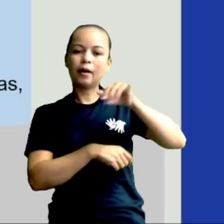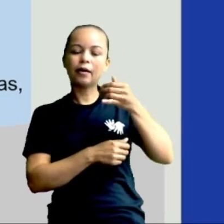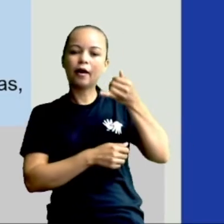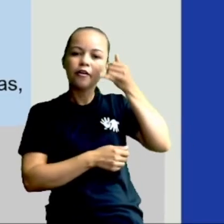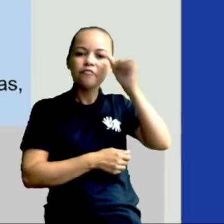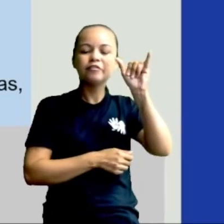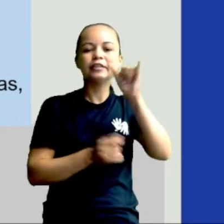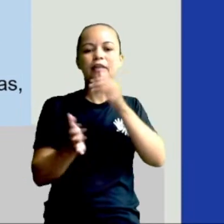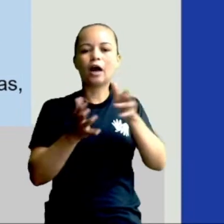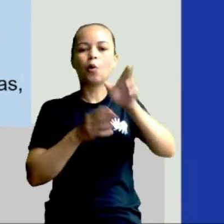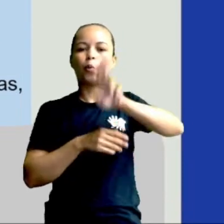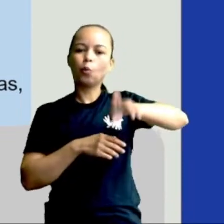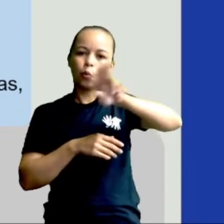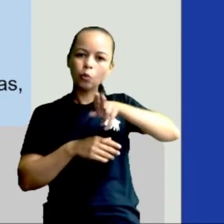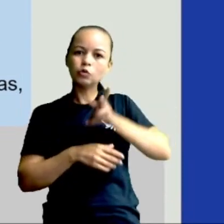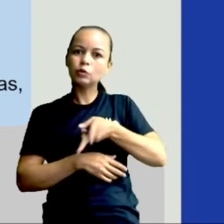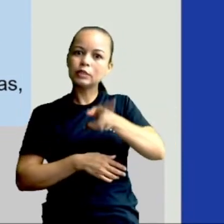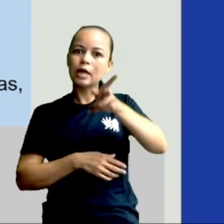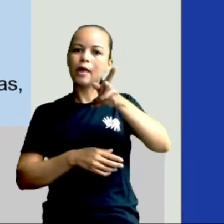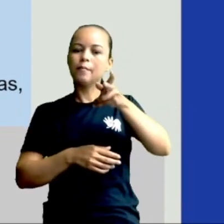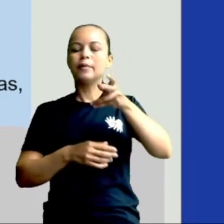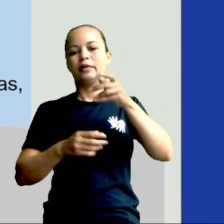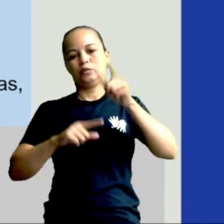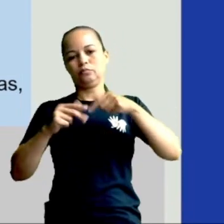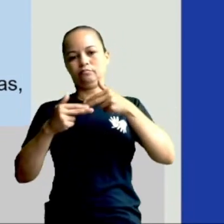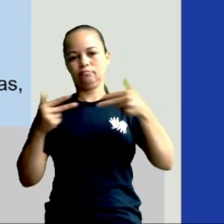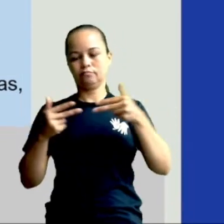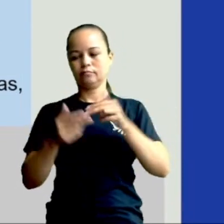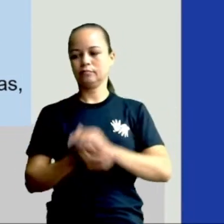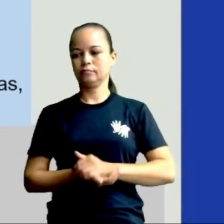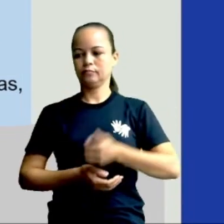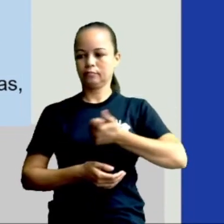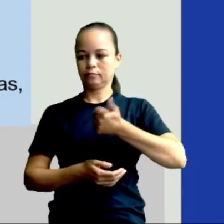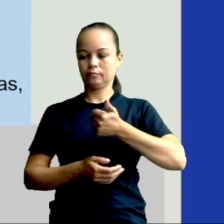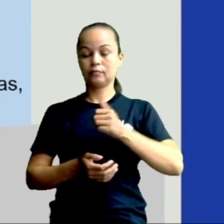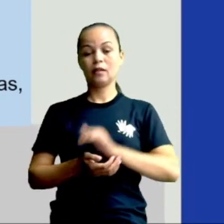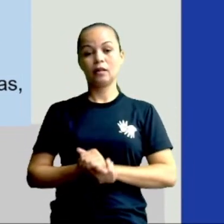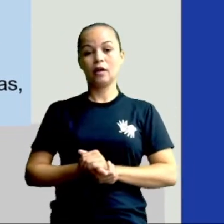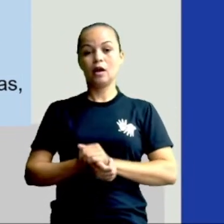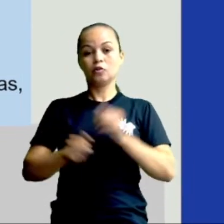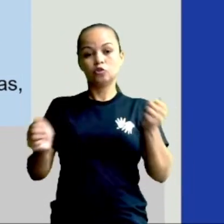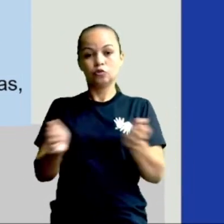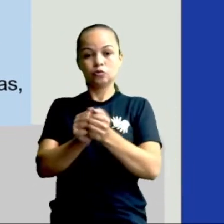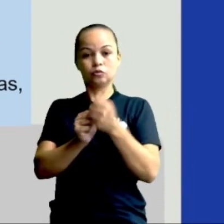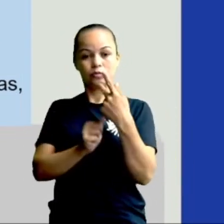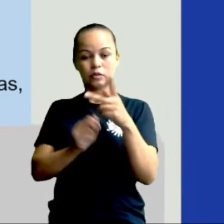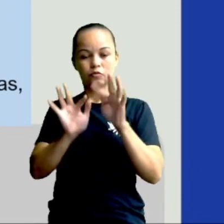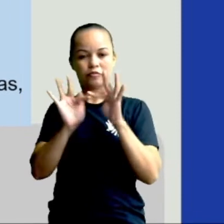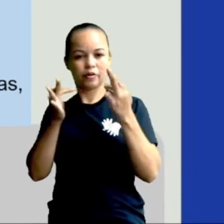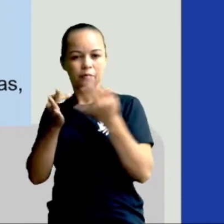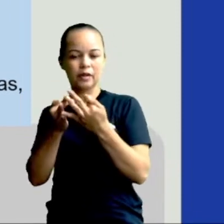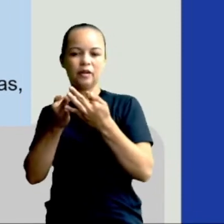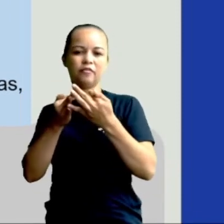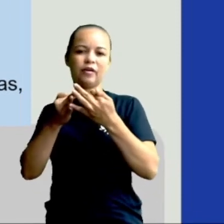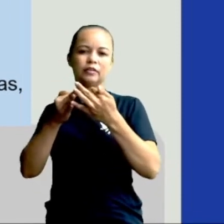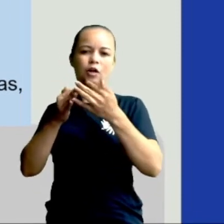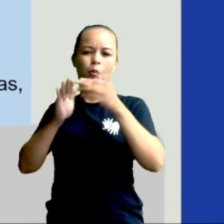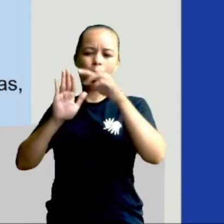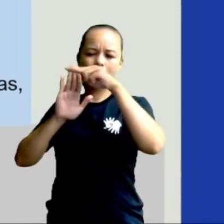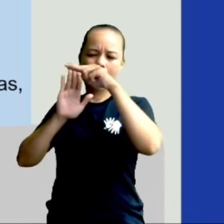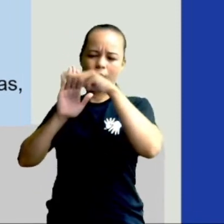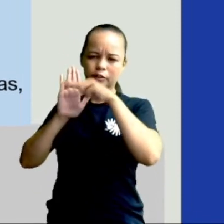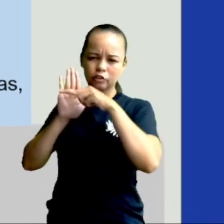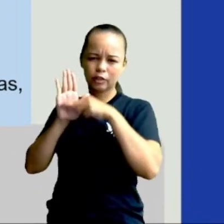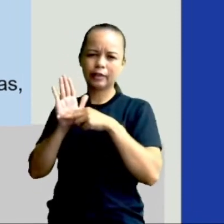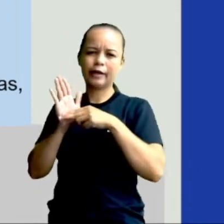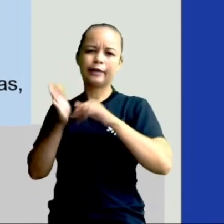excessivo dos aparelhos eletrônicos. Número 1, junto com a sua família, faça uma lista de atividades para cada